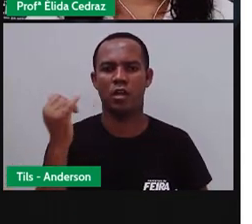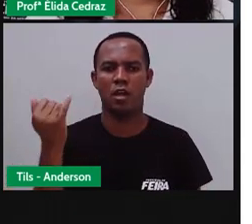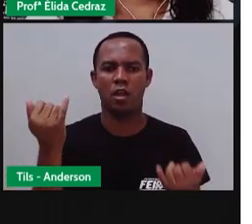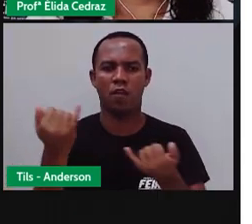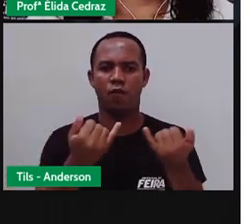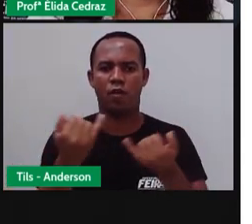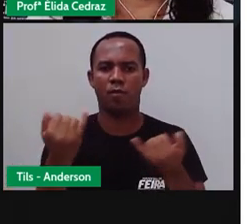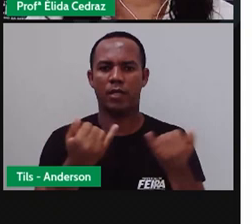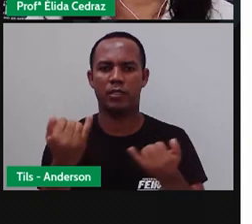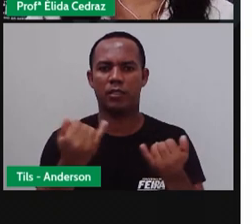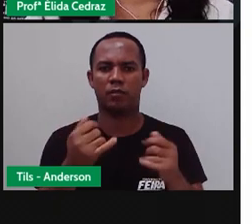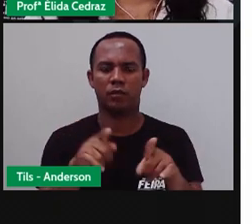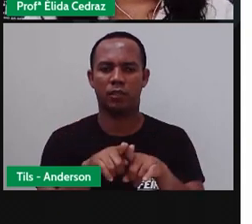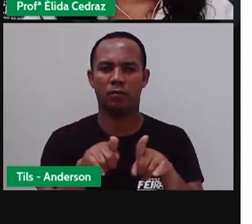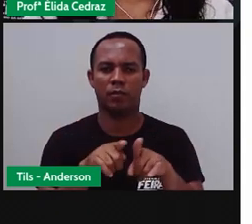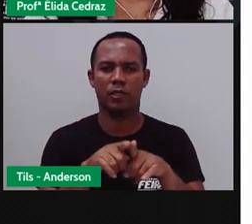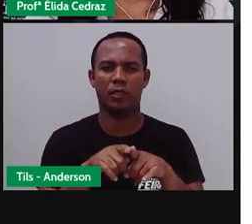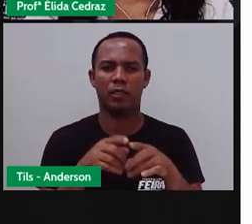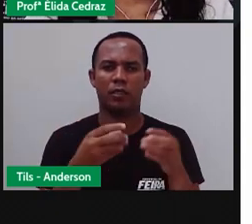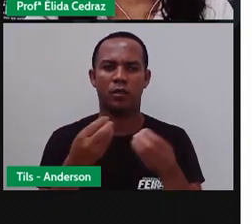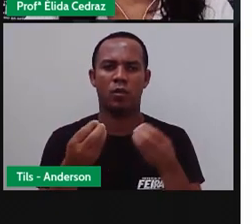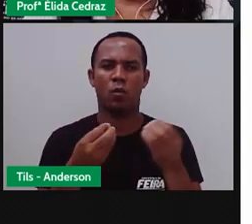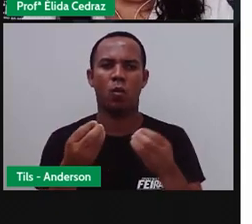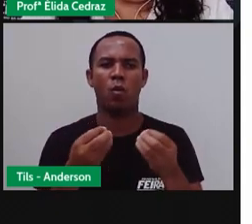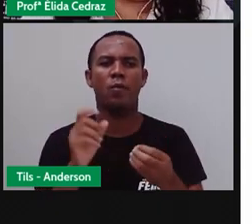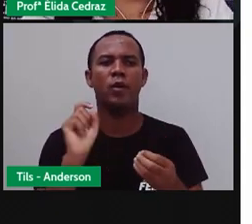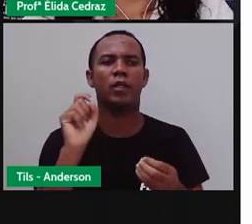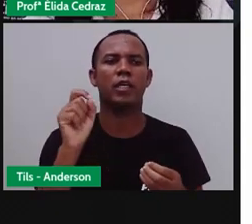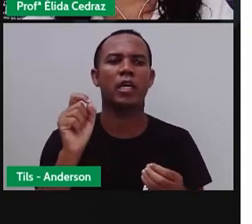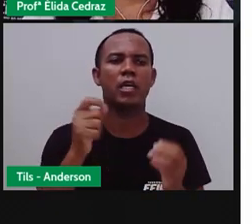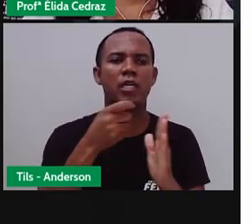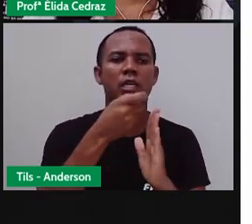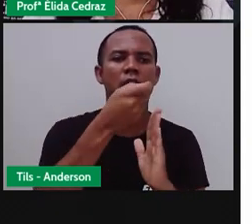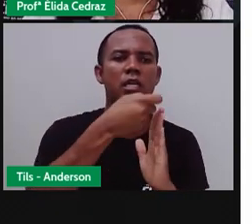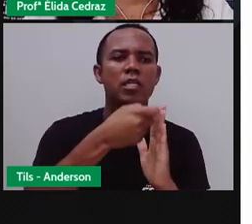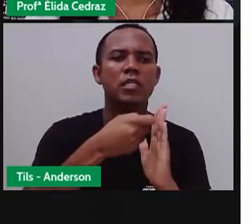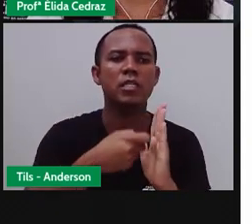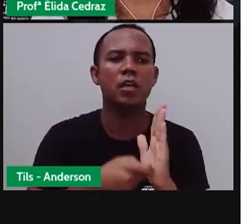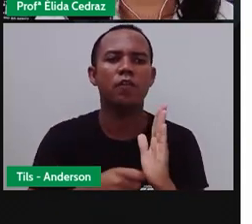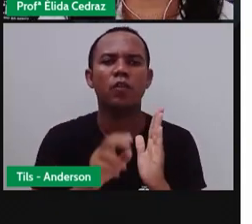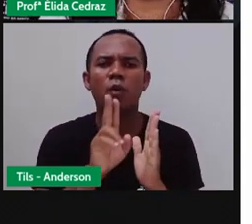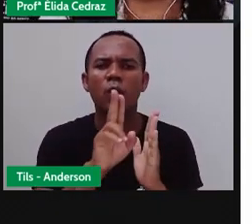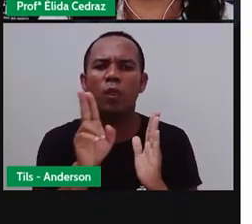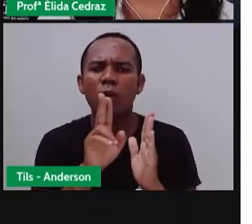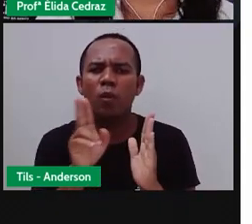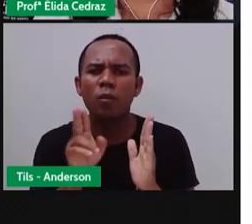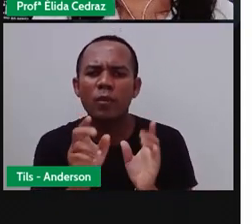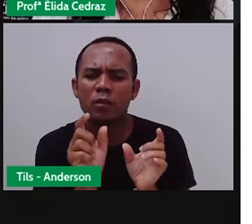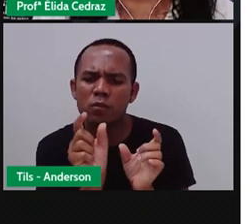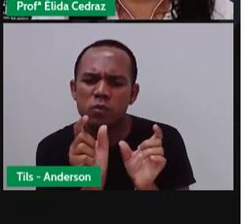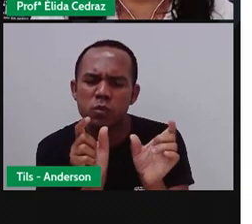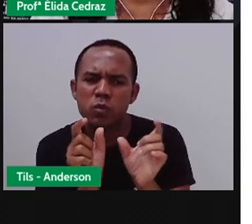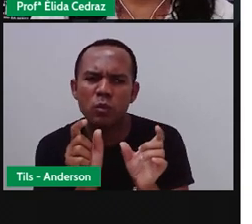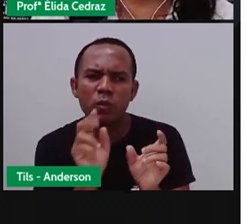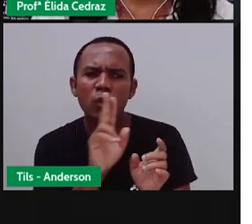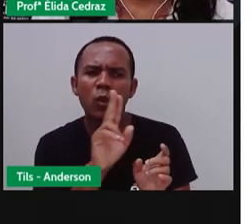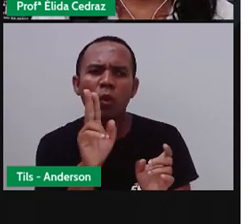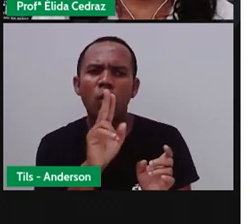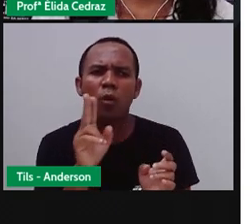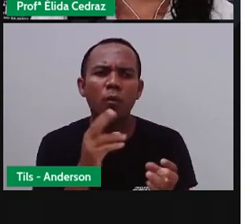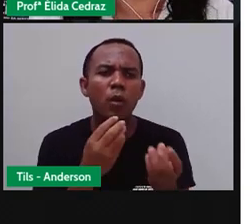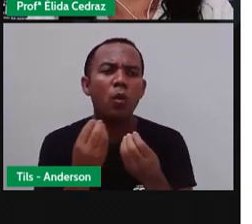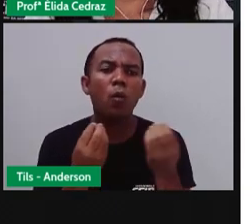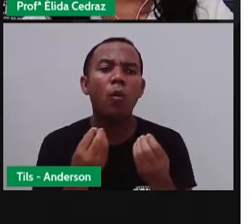precisa saber. Como foi que escreveram o nome na sementinha? Por que que escreveram o nome na